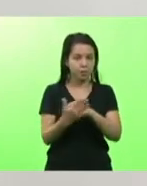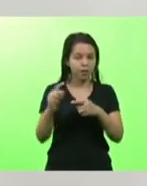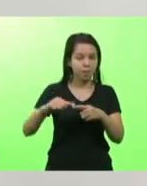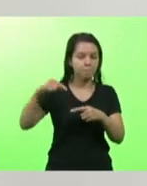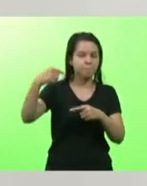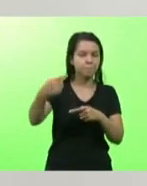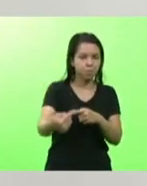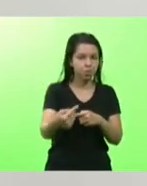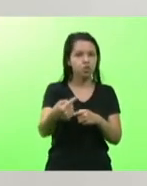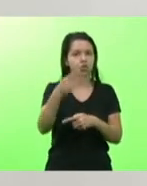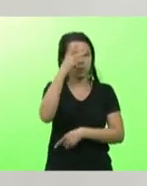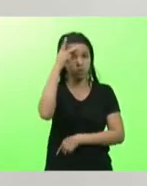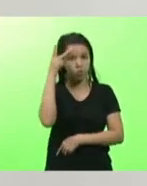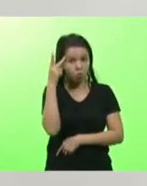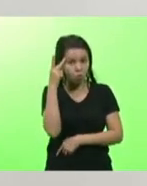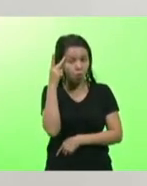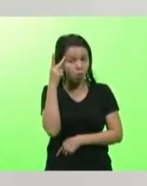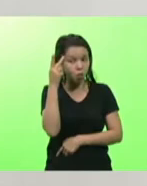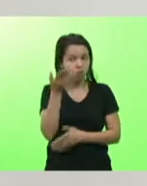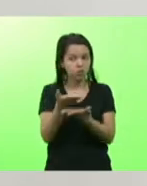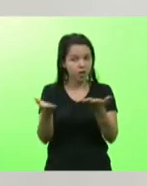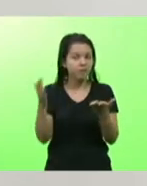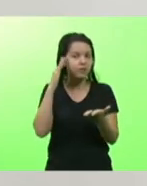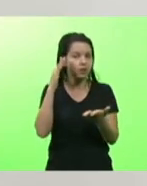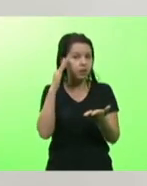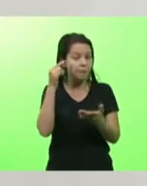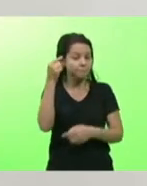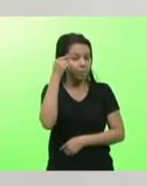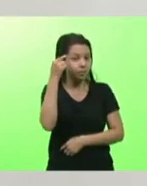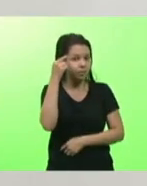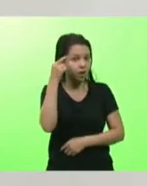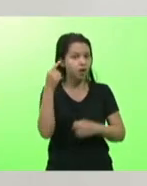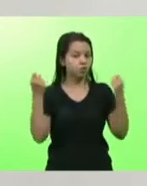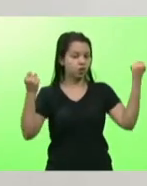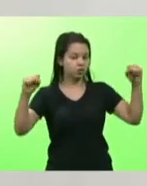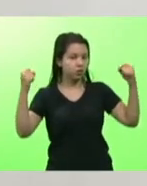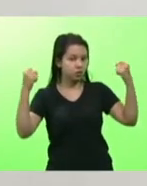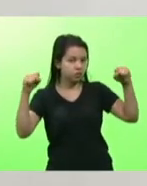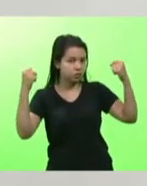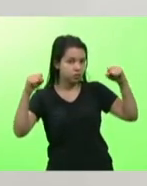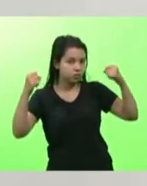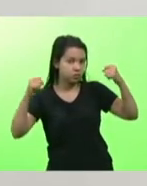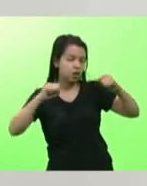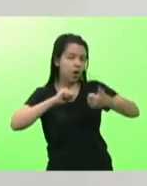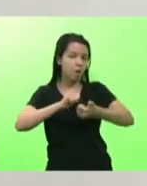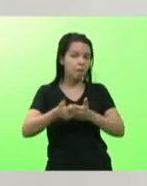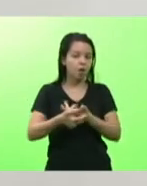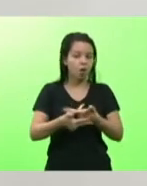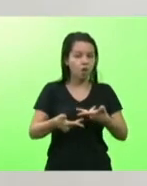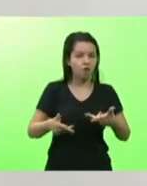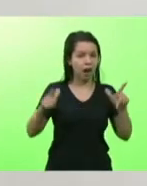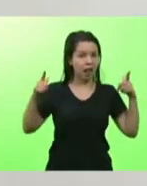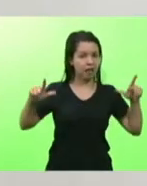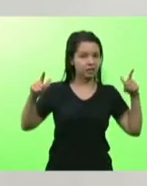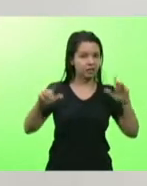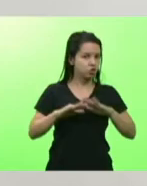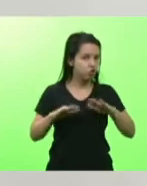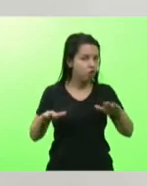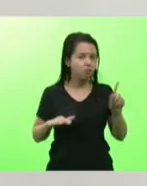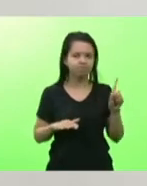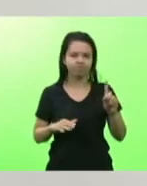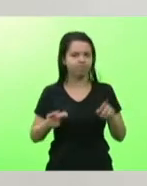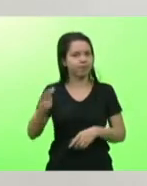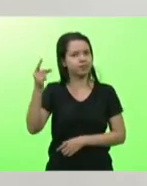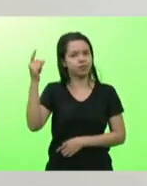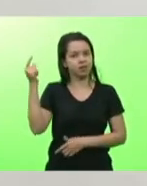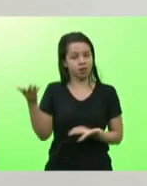vão entender que pensar a educação física pensar exercício físico atividade física só como lazer é coisa do passado vamos pensar